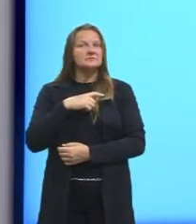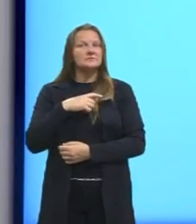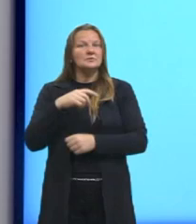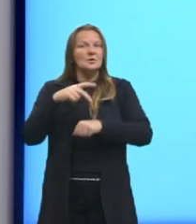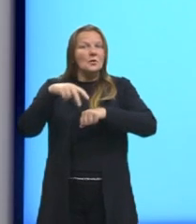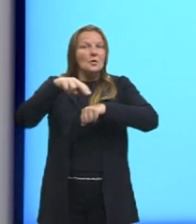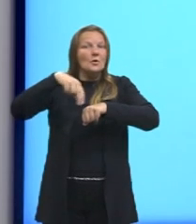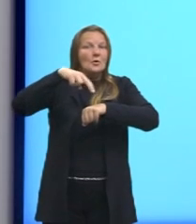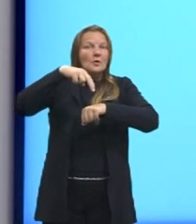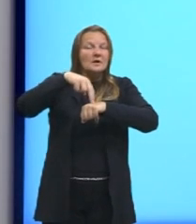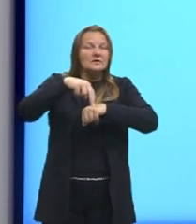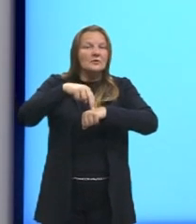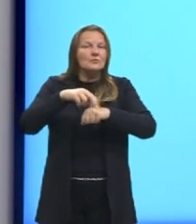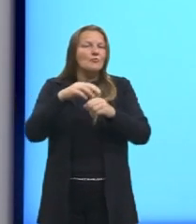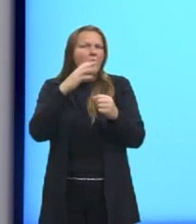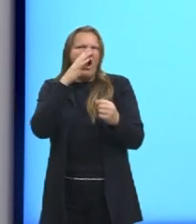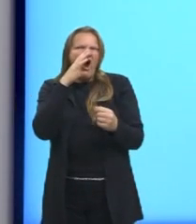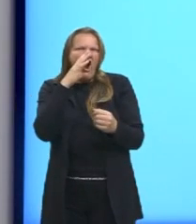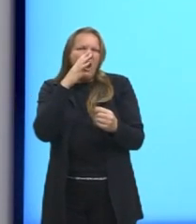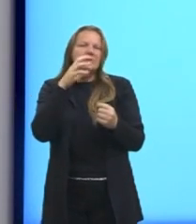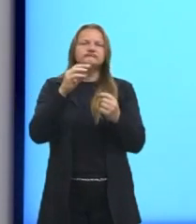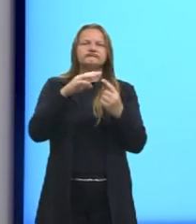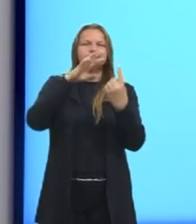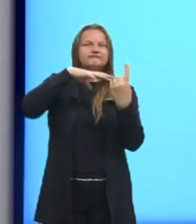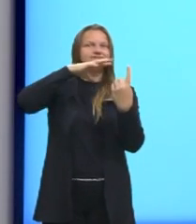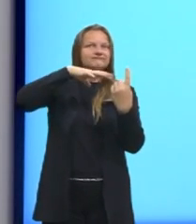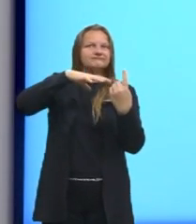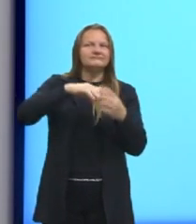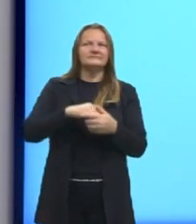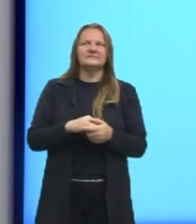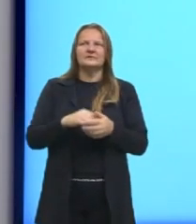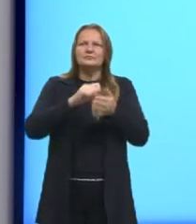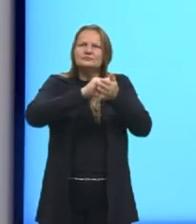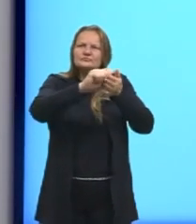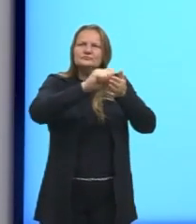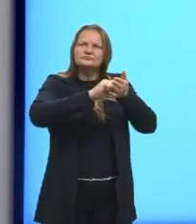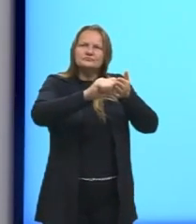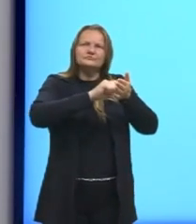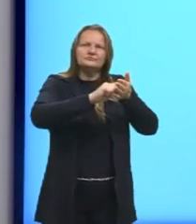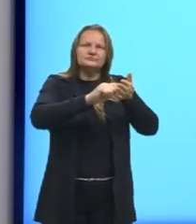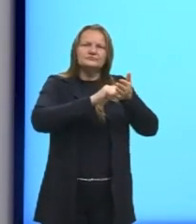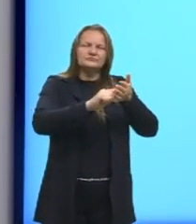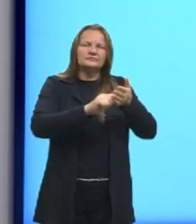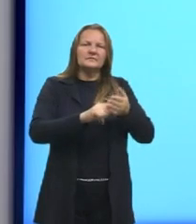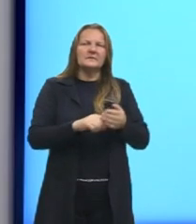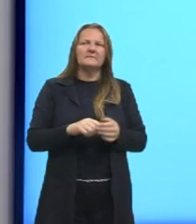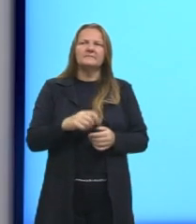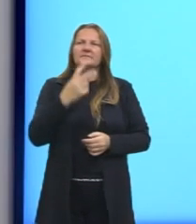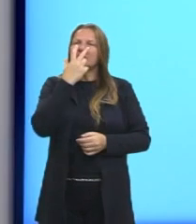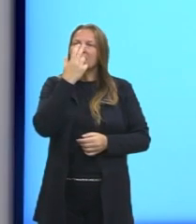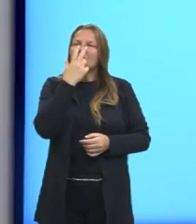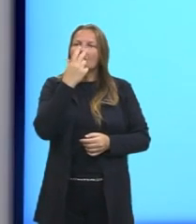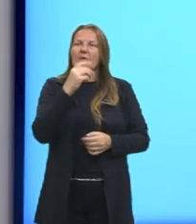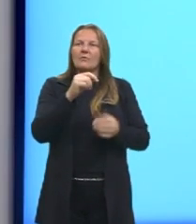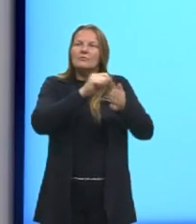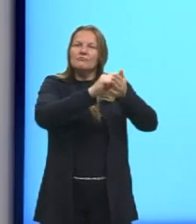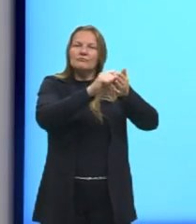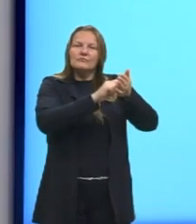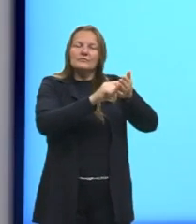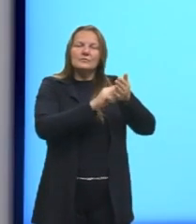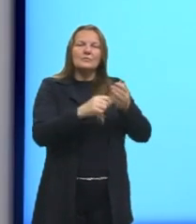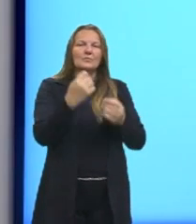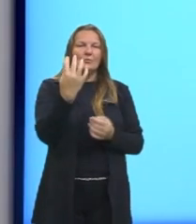culto à celebridade. Vocês viram o que eu fiz aqui? Eu fiz uma lista para vocês dos mesmos